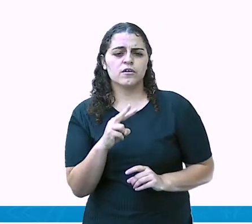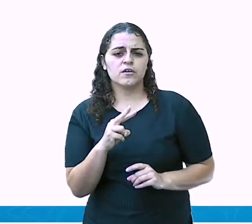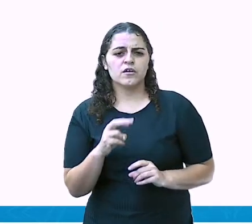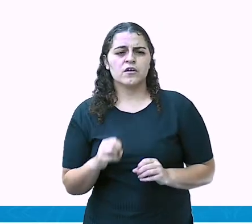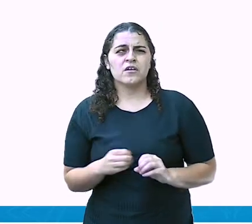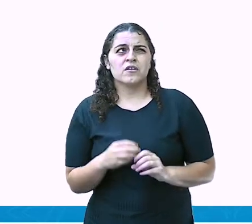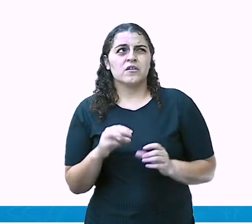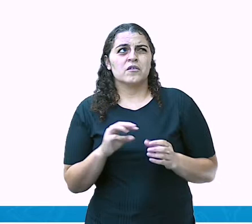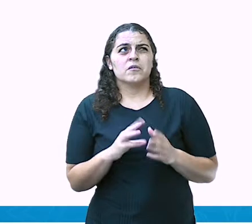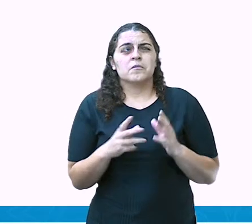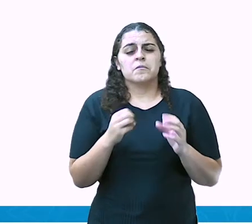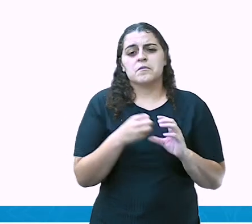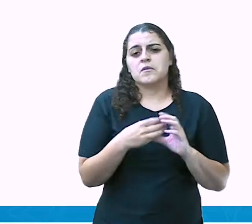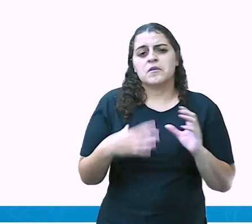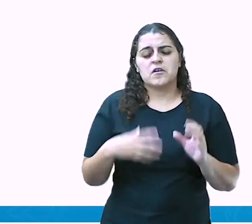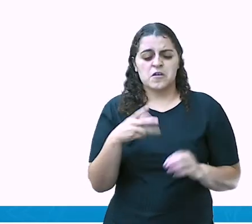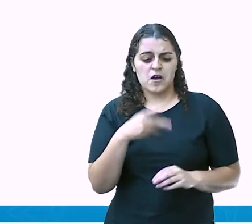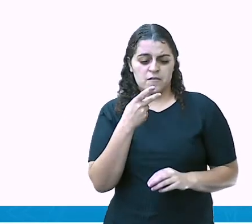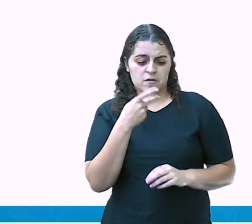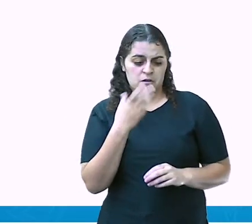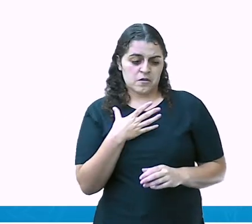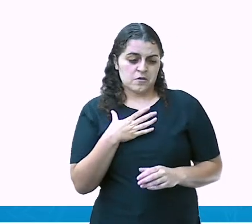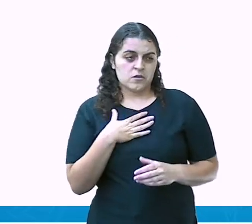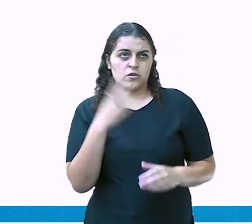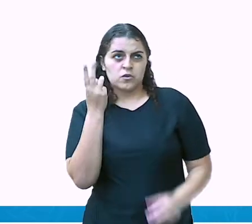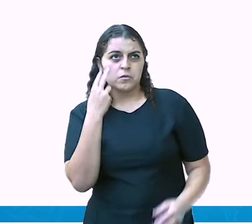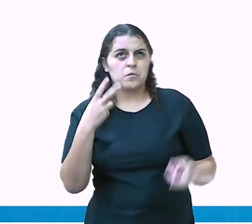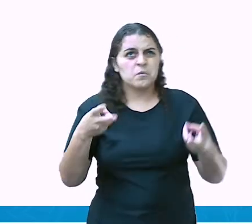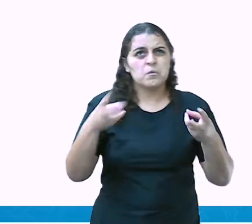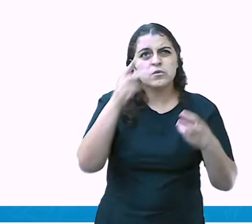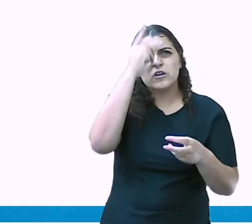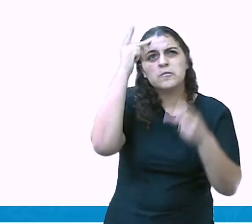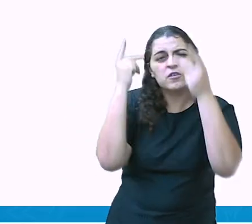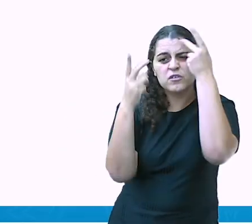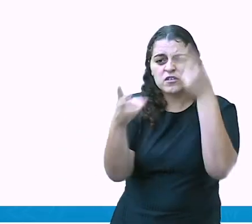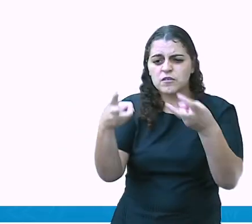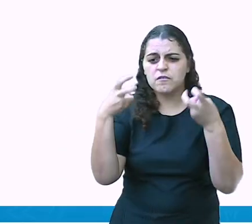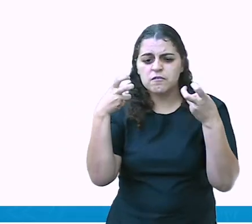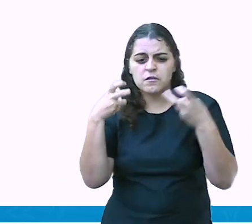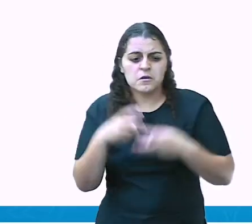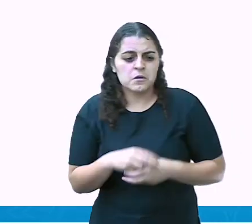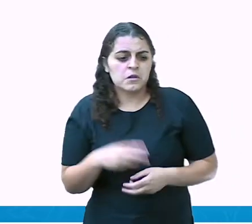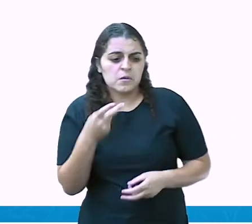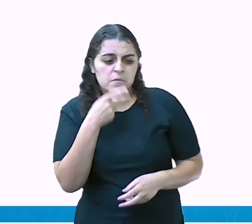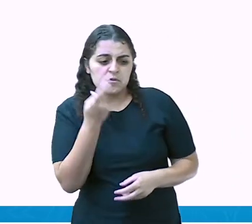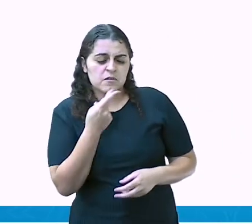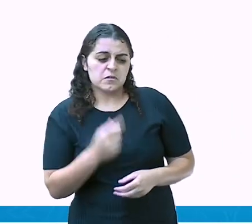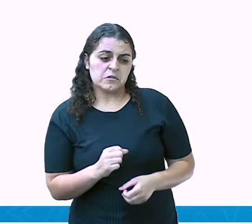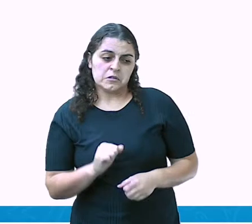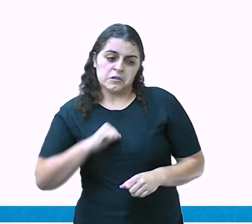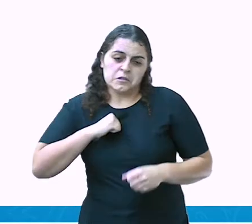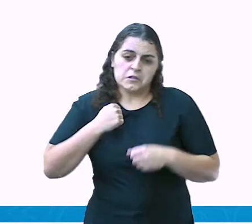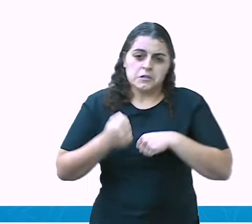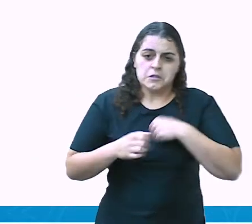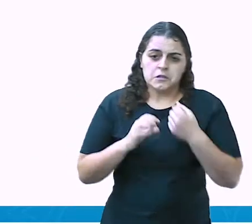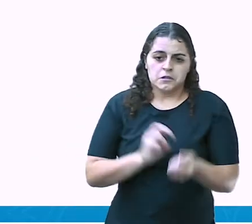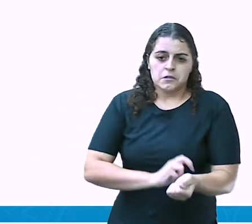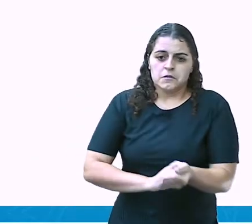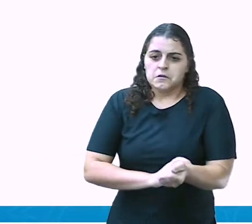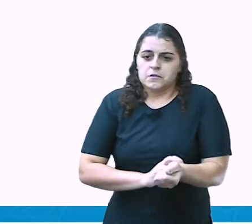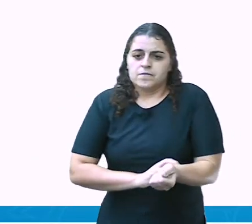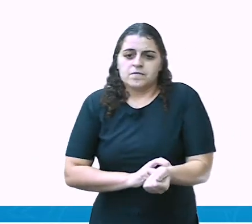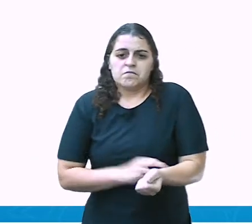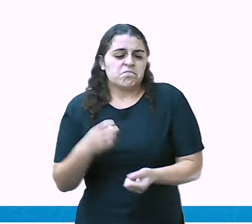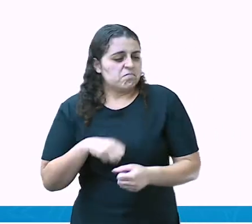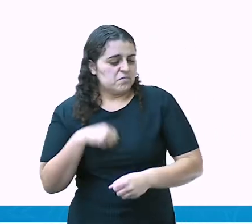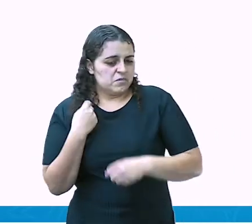expectativa tão alta de falar, tão alta, meu Deus, eu preciso falar, eu preciso falar. e essa angústia vai subindo, vai subindo. E essa